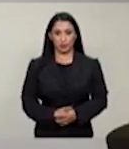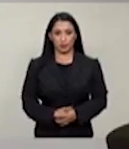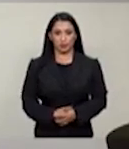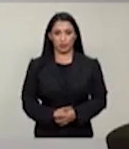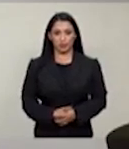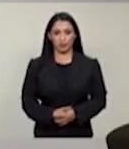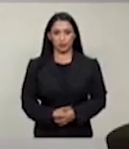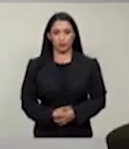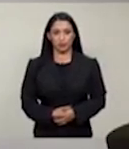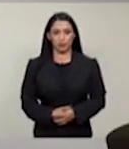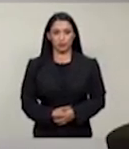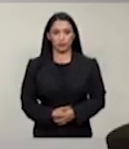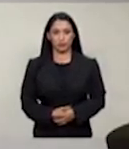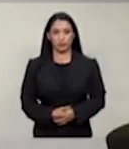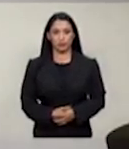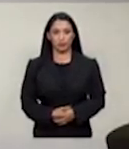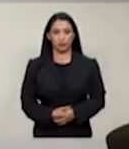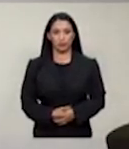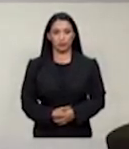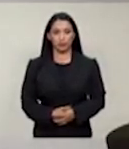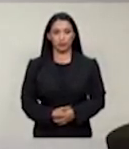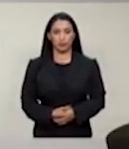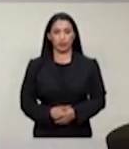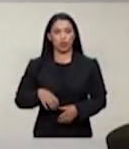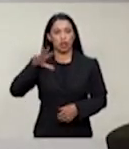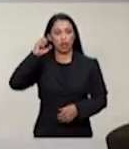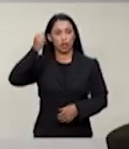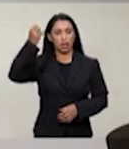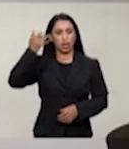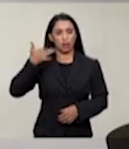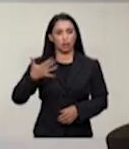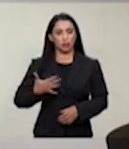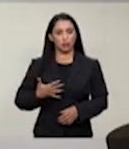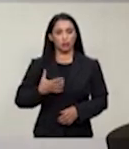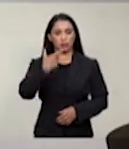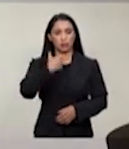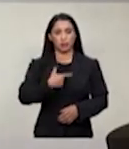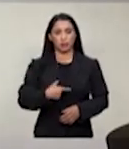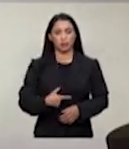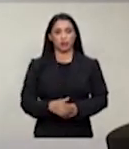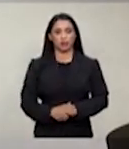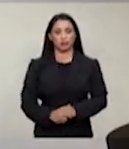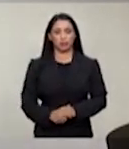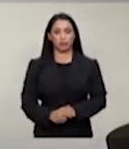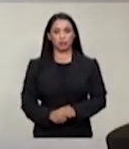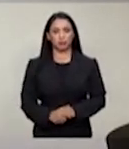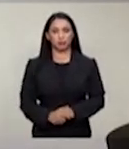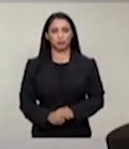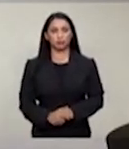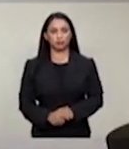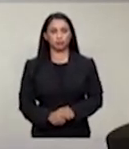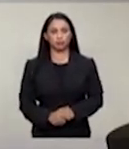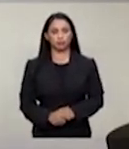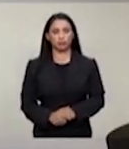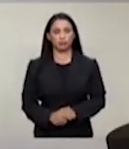Farei minha audiodescrição, mas não tomando como base